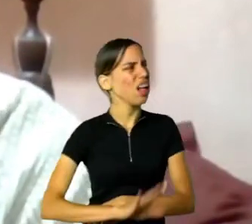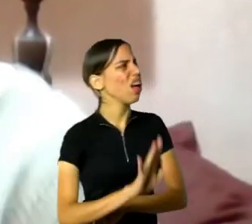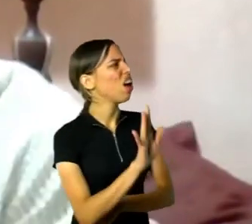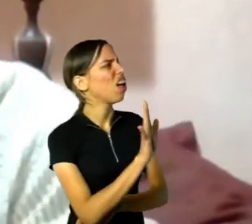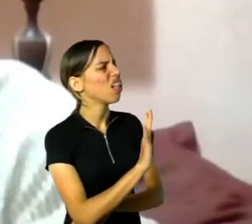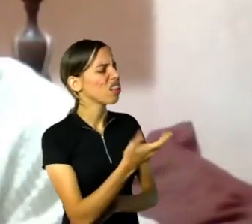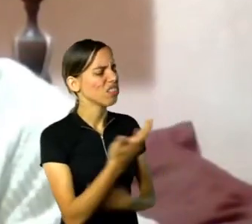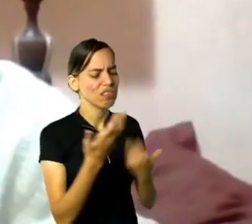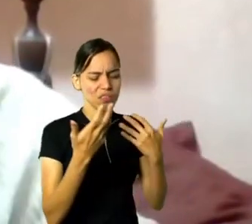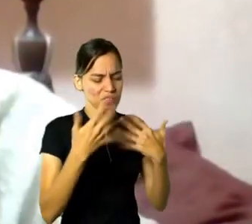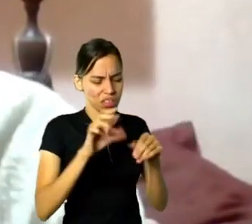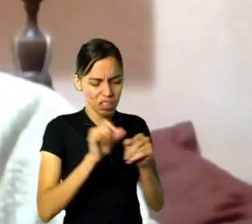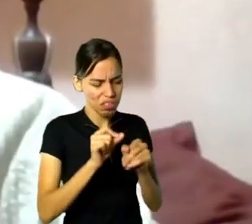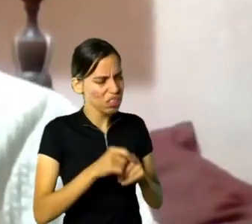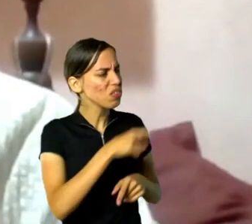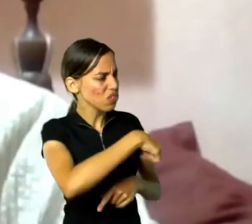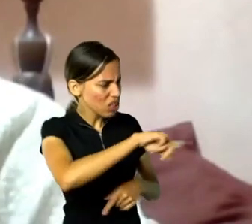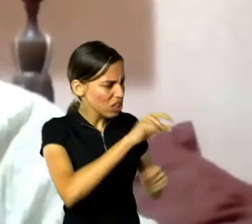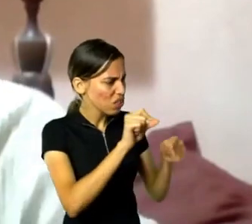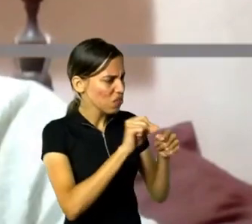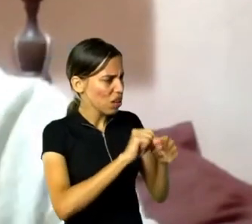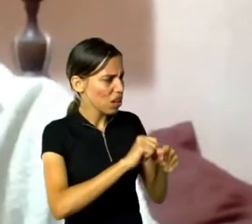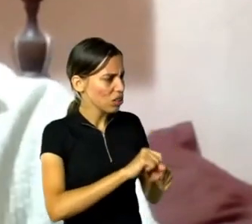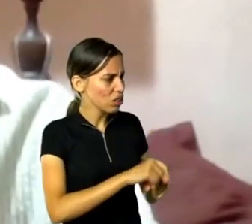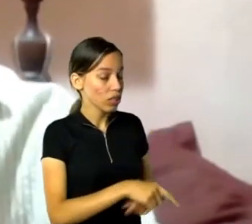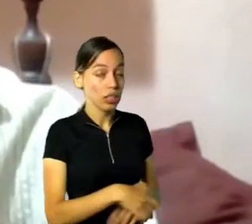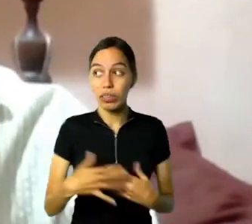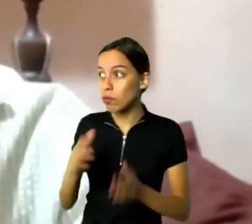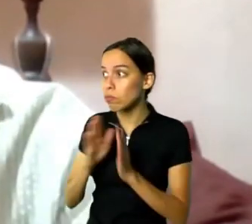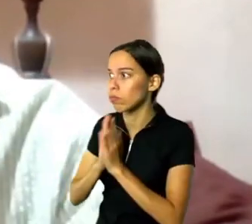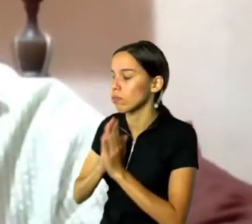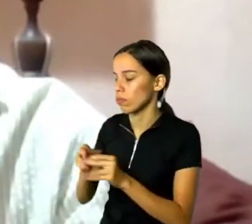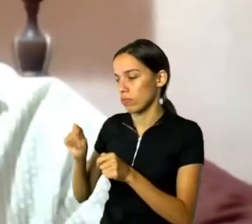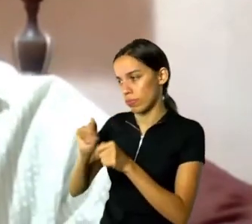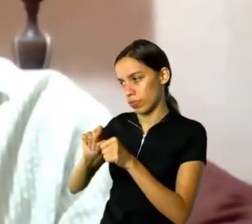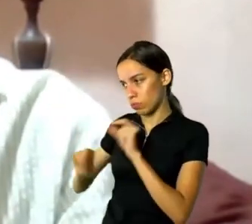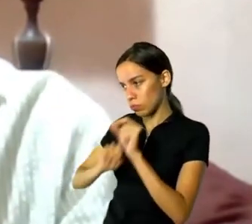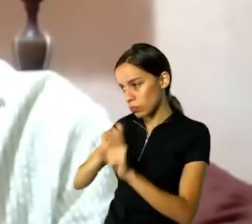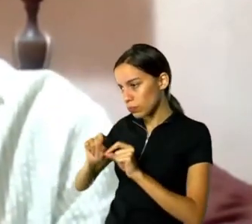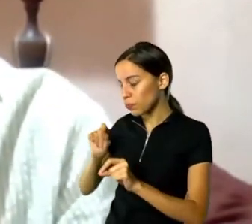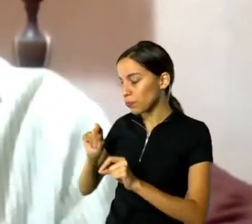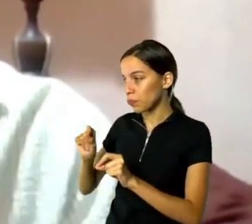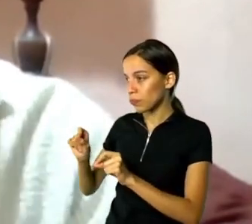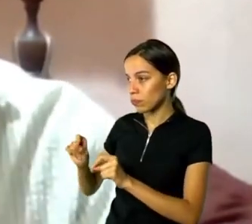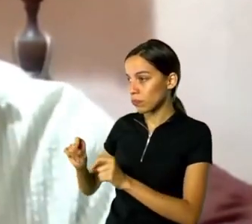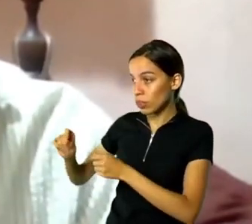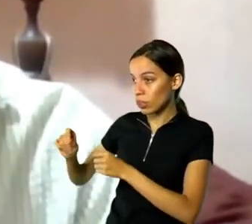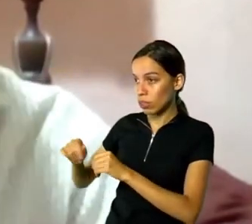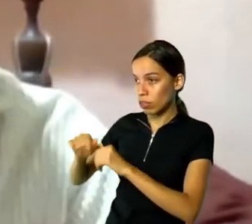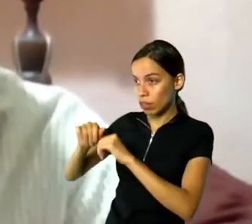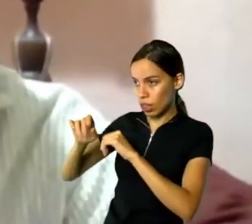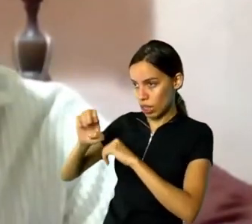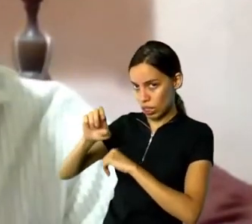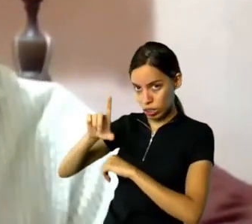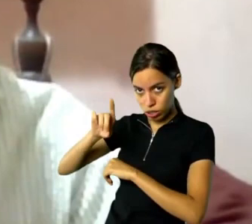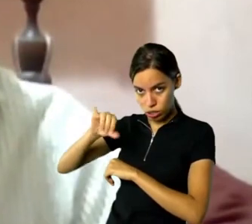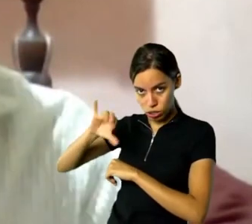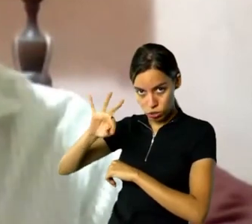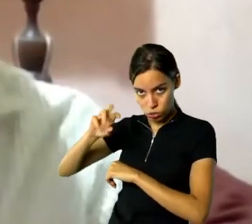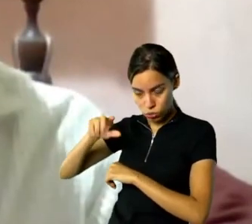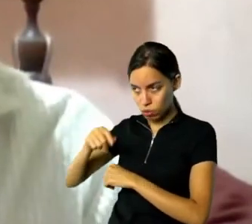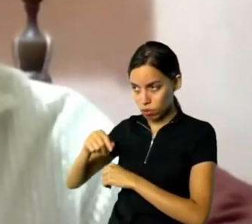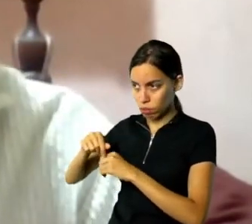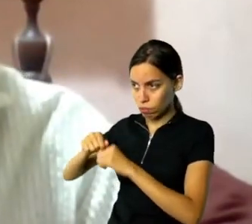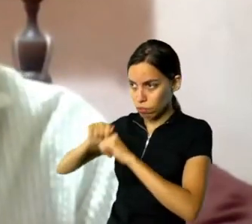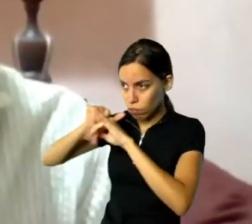falou, tá, vou apresentar vocês para a editora, mas o vocês querem? Não, a gente quer colocar um projeto na lei, ele falou, tá, vocês vão conseguir a editora, vão